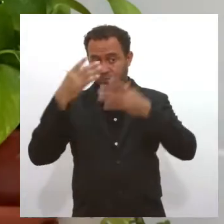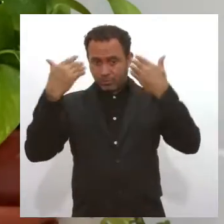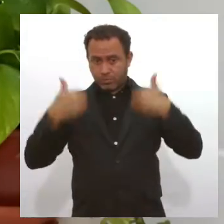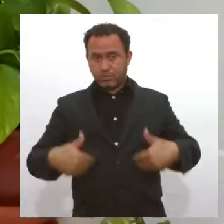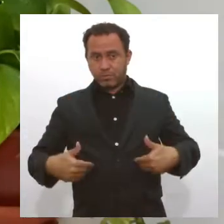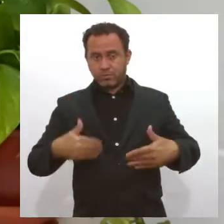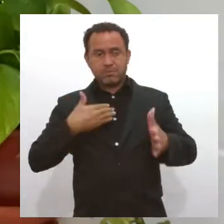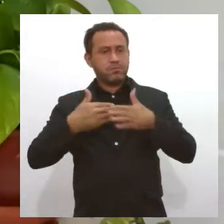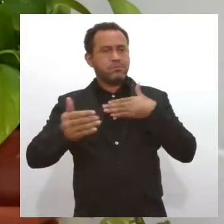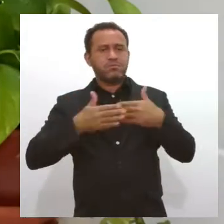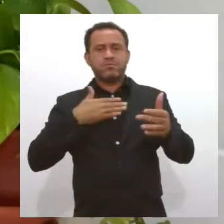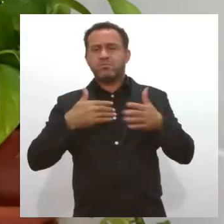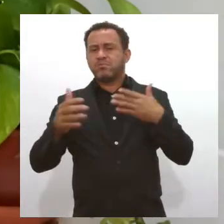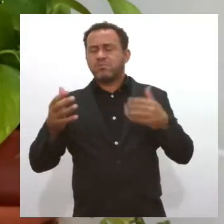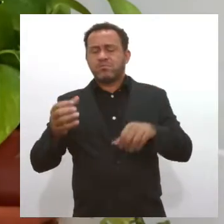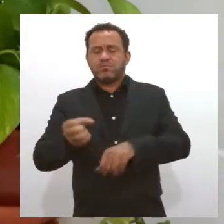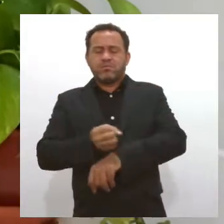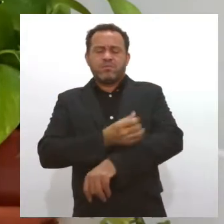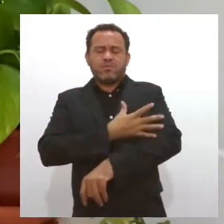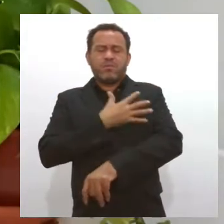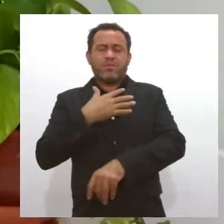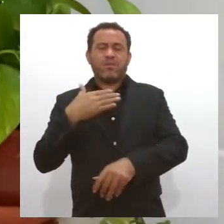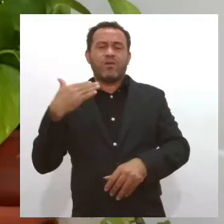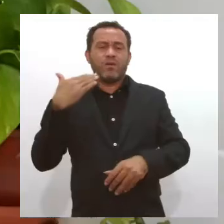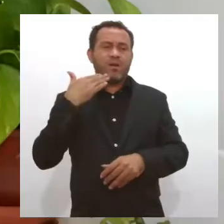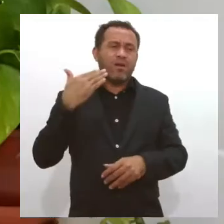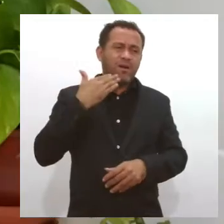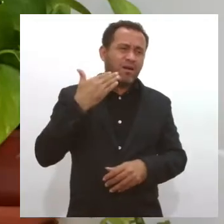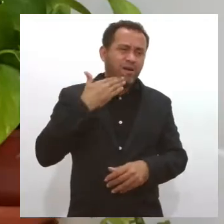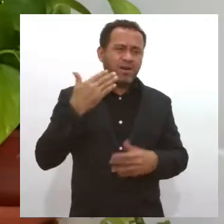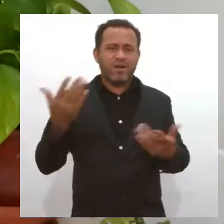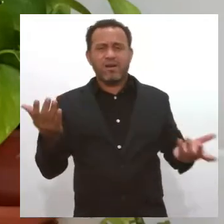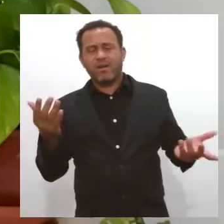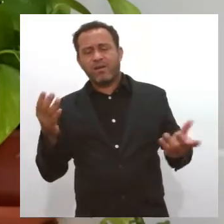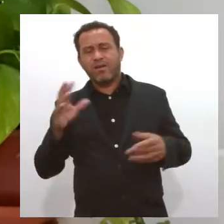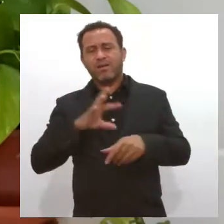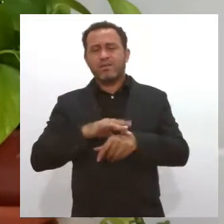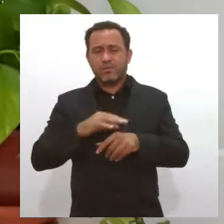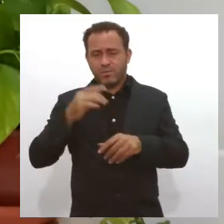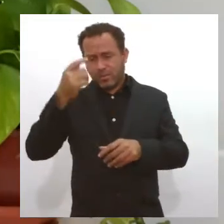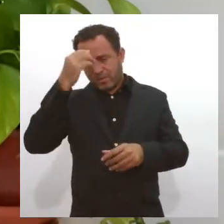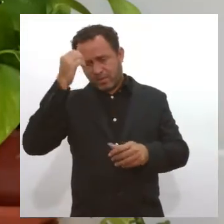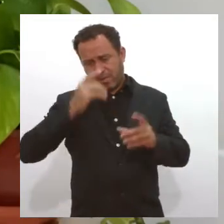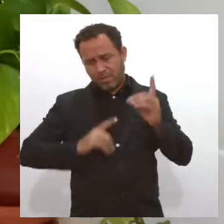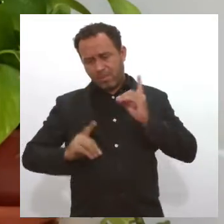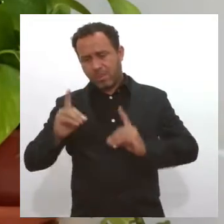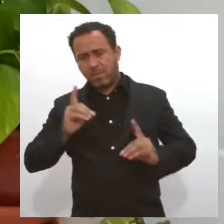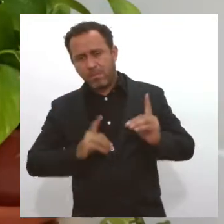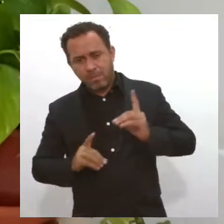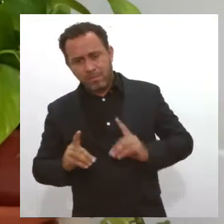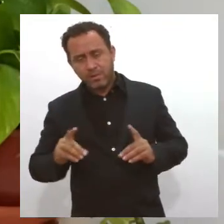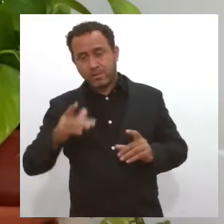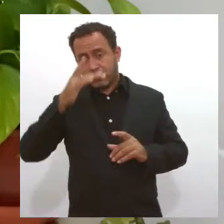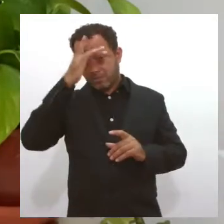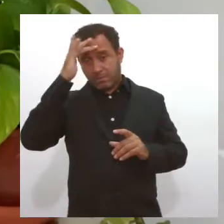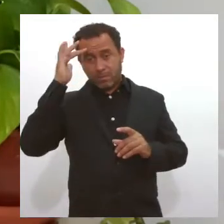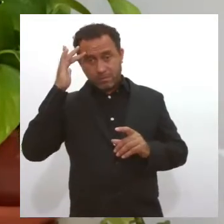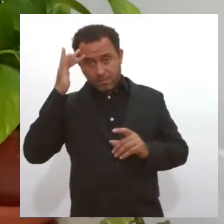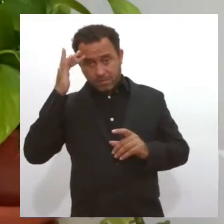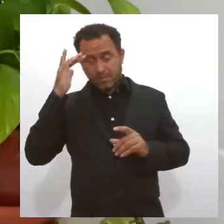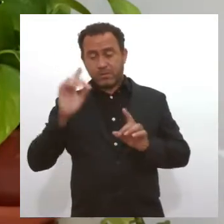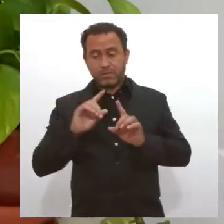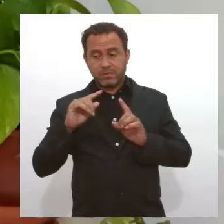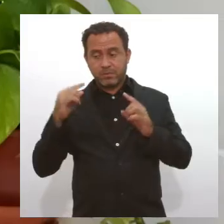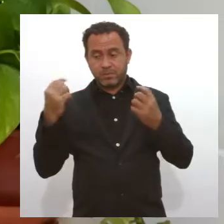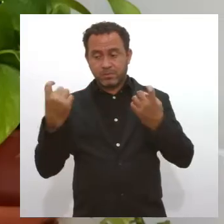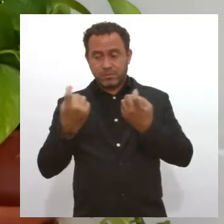qualquer estado emocional não produtivo e que traga sofrimento não só para a gente, mas para as pessoas que estão no nosso raio